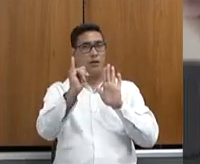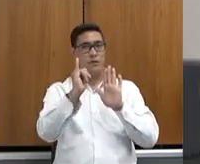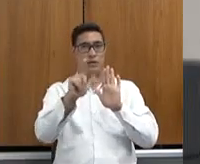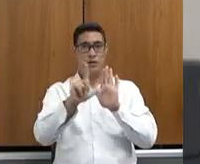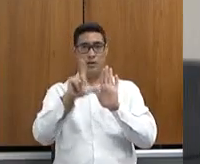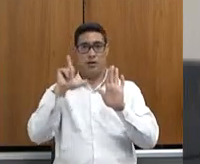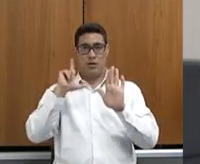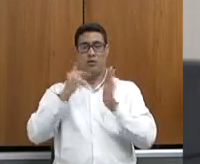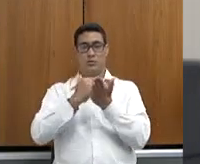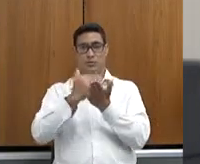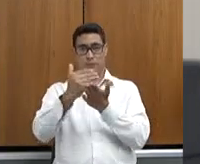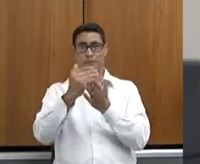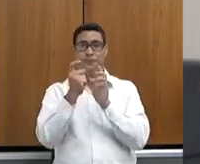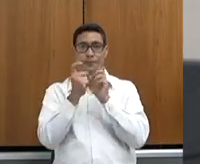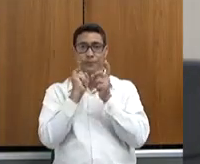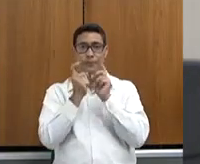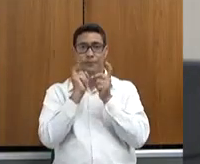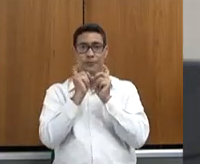reunião.